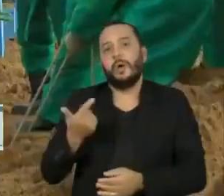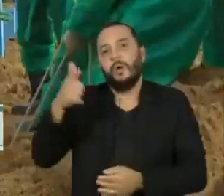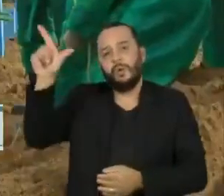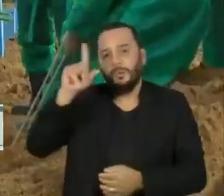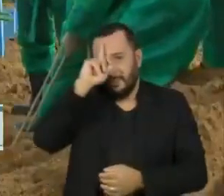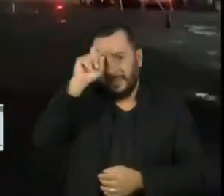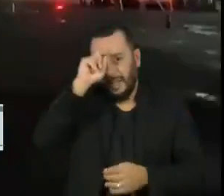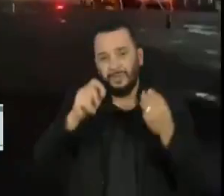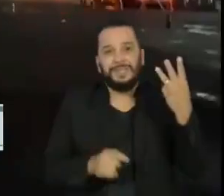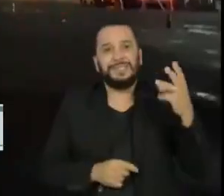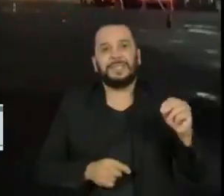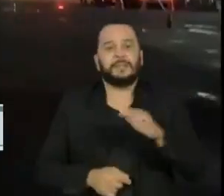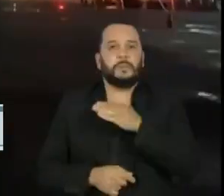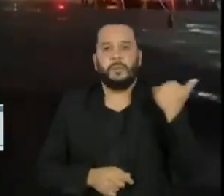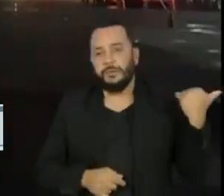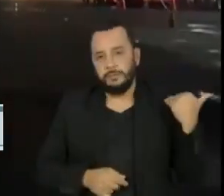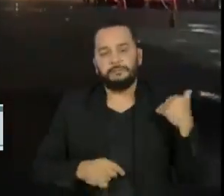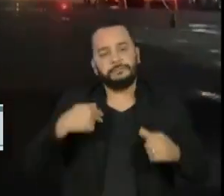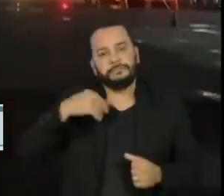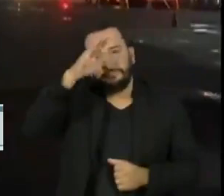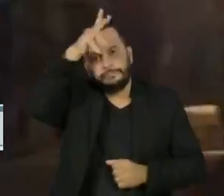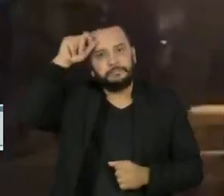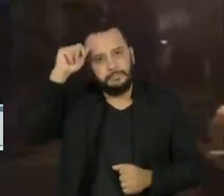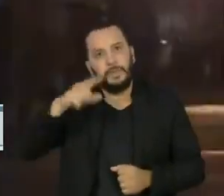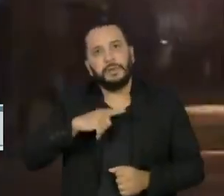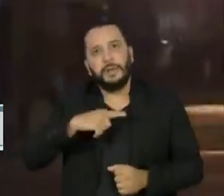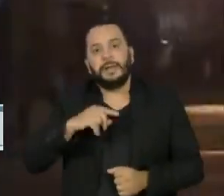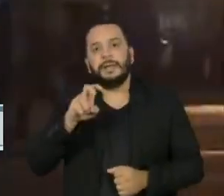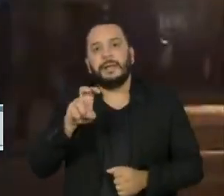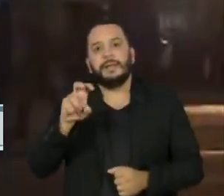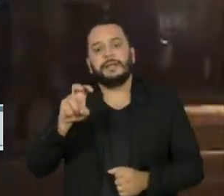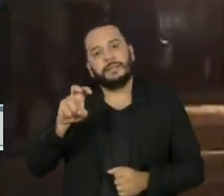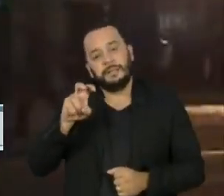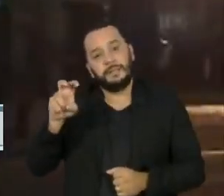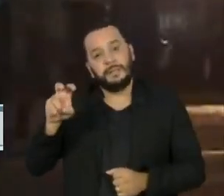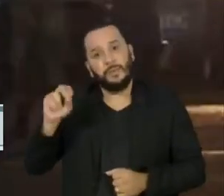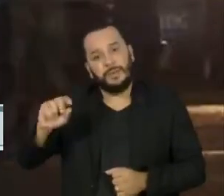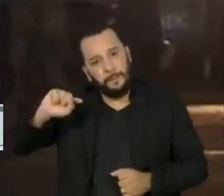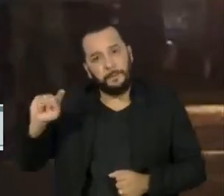30 morreram. O Amazonas recebeu pouco mais de 550 mil doses de vacina.